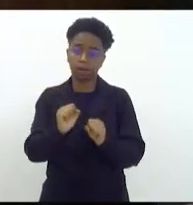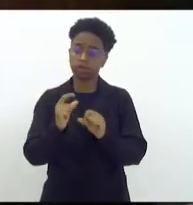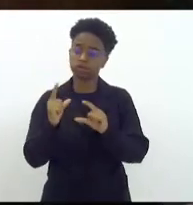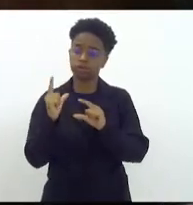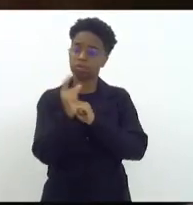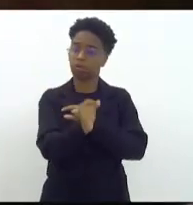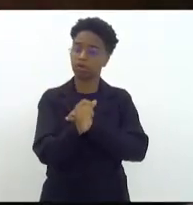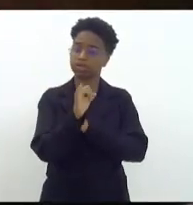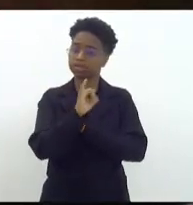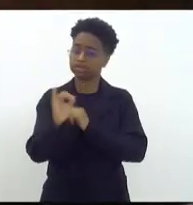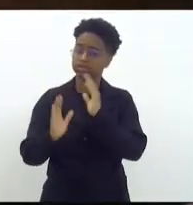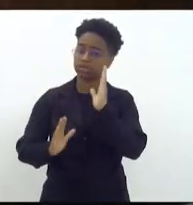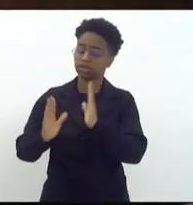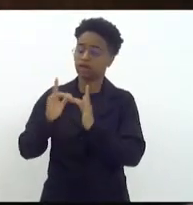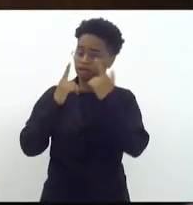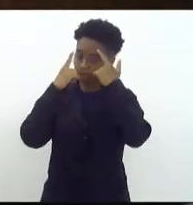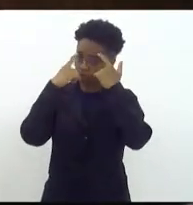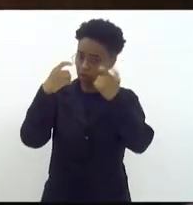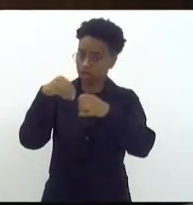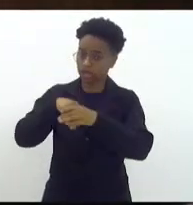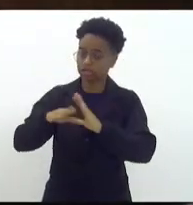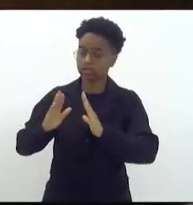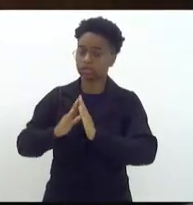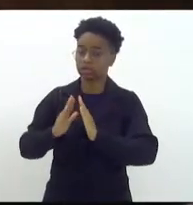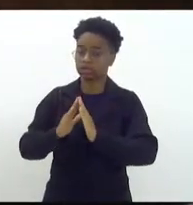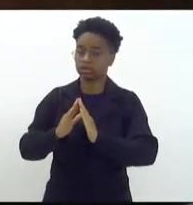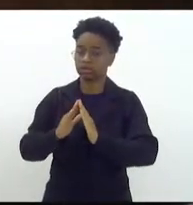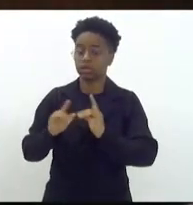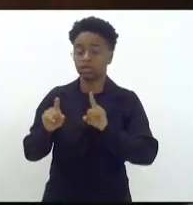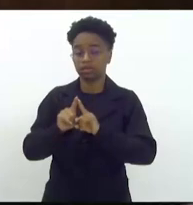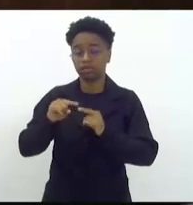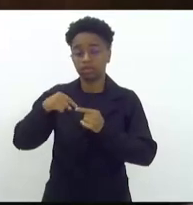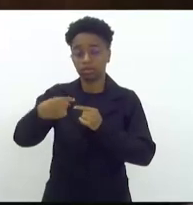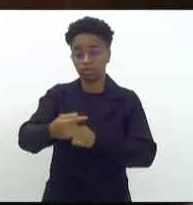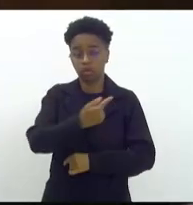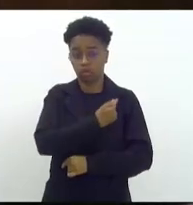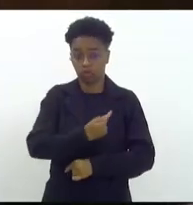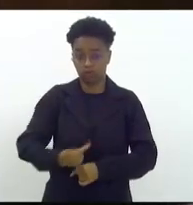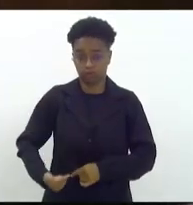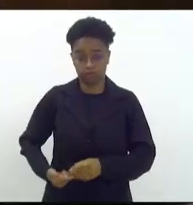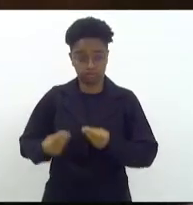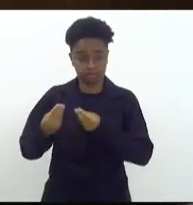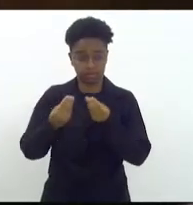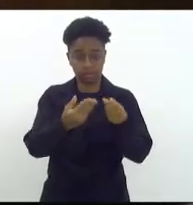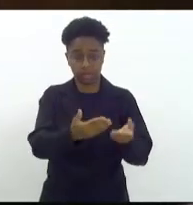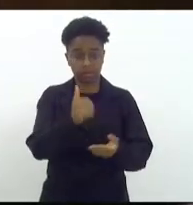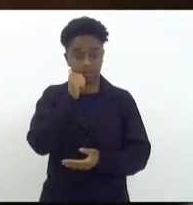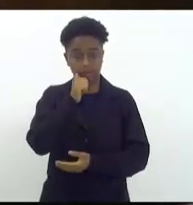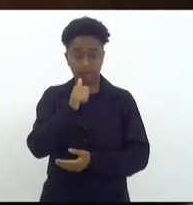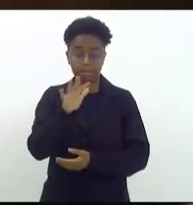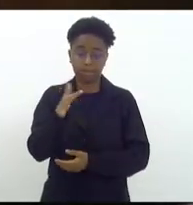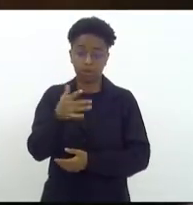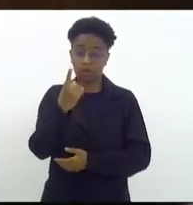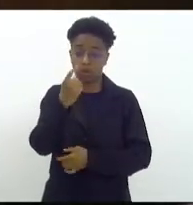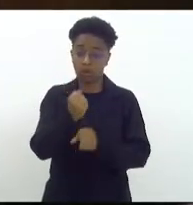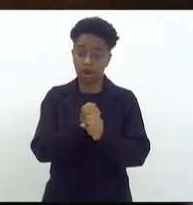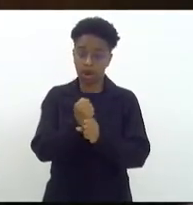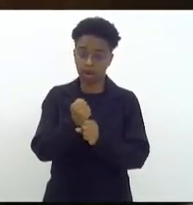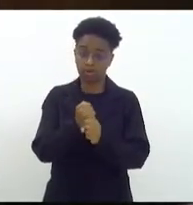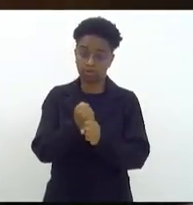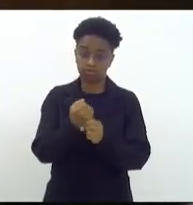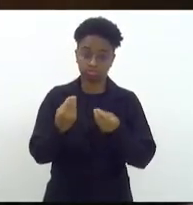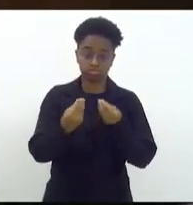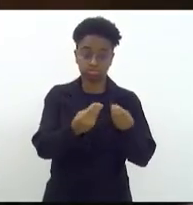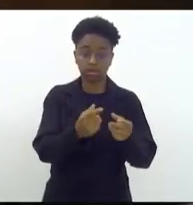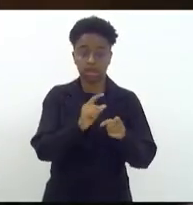de violência e a partir daí o governo do Estado conceder pelo menos por 12 meses o aluguel